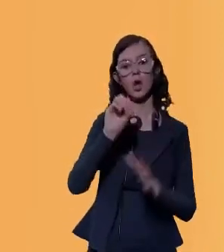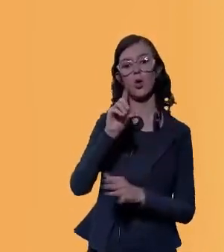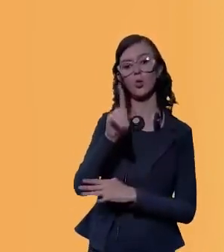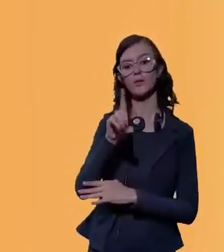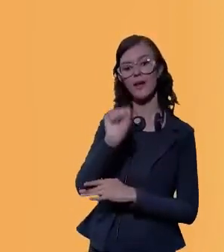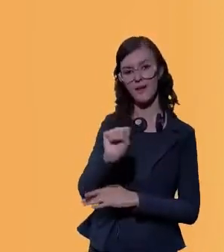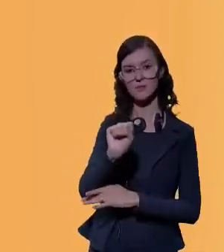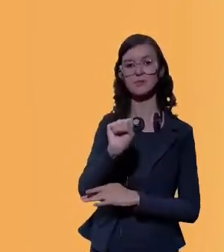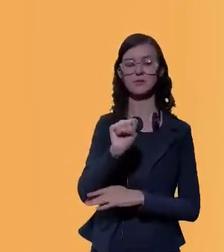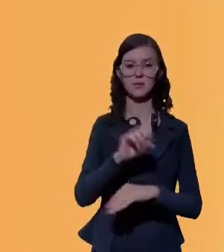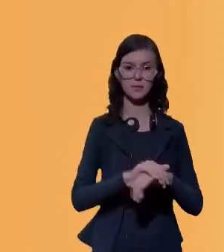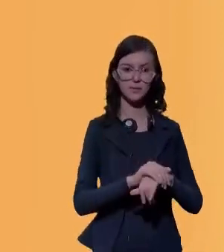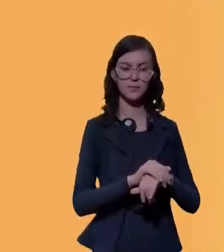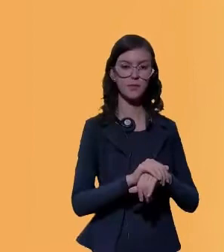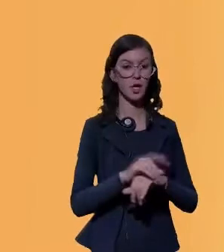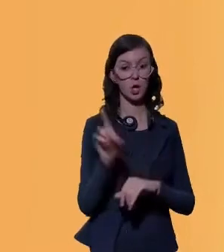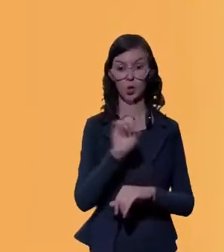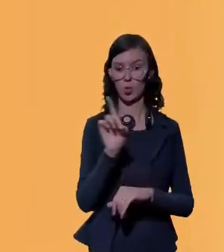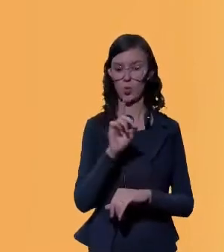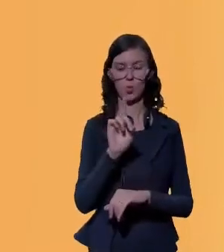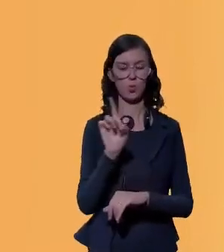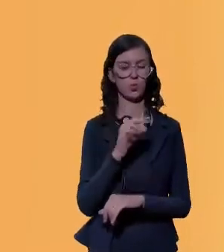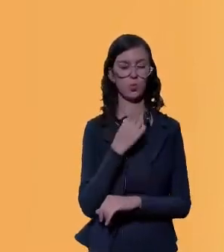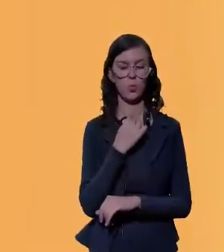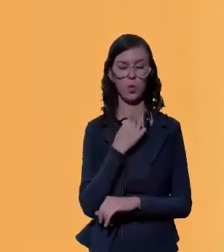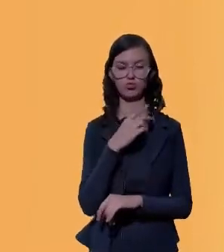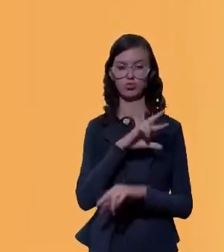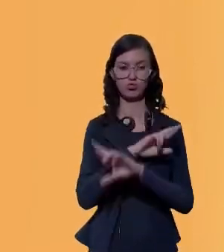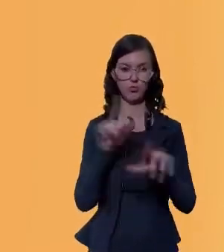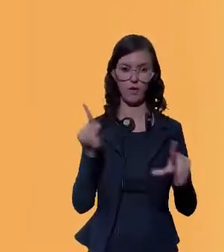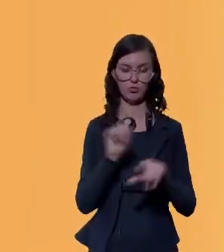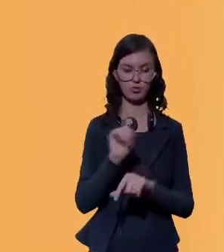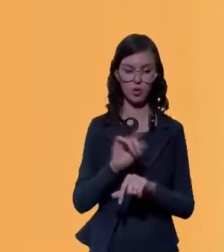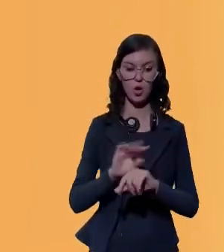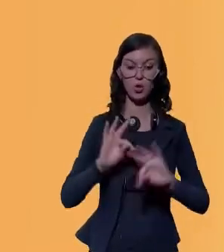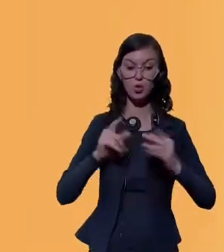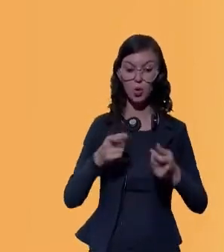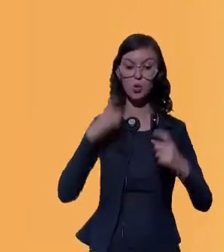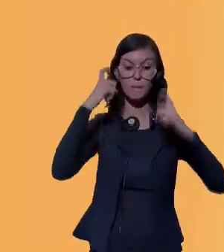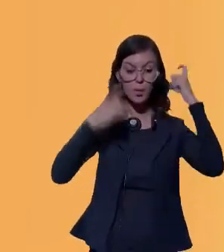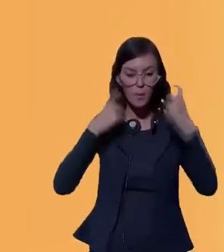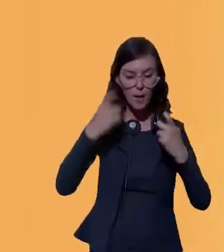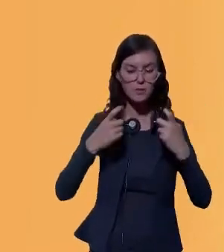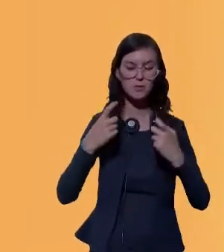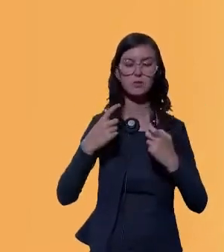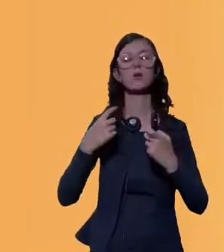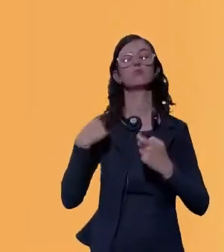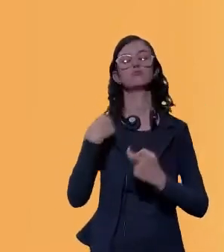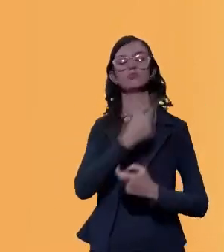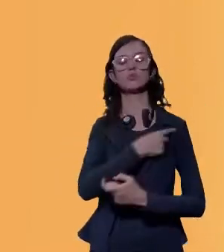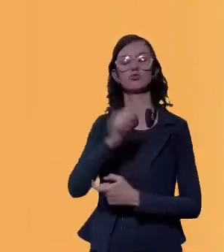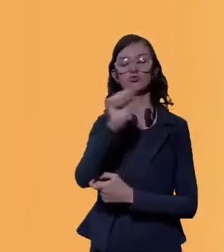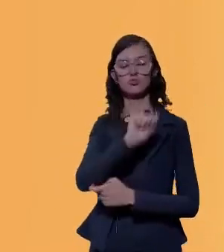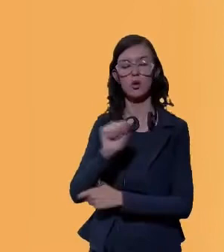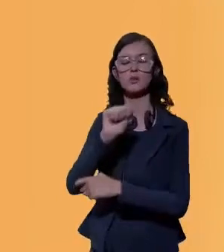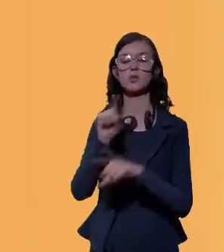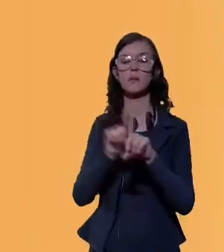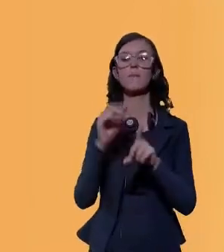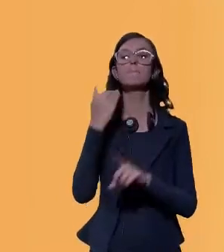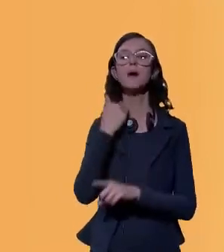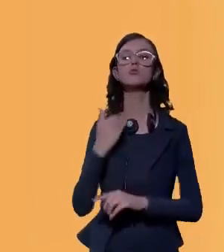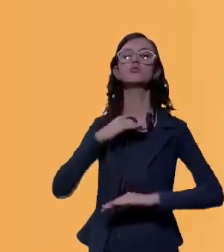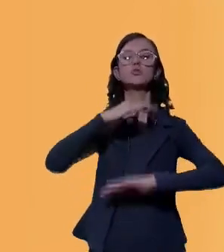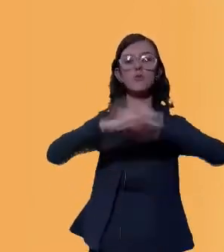ODS, não deveria ser diferente. Uma preocupação de todas as agências e bancos de desenvolvimento é justamente a